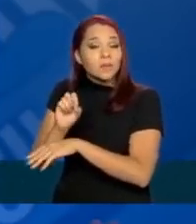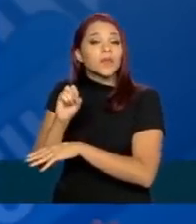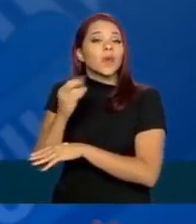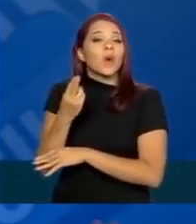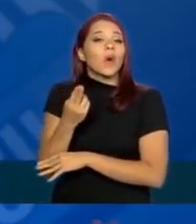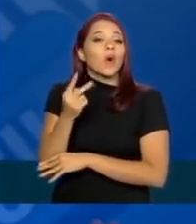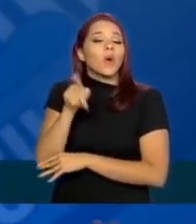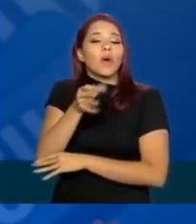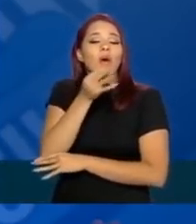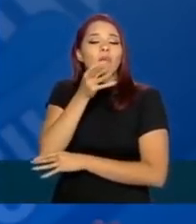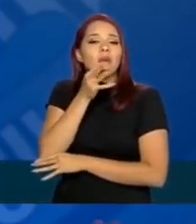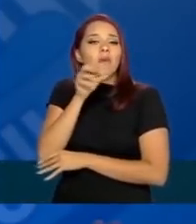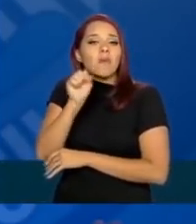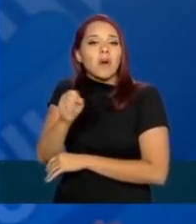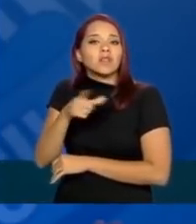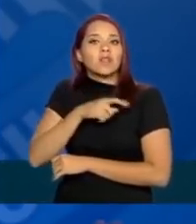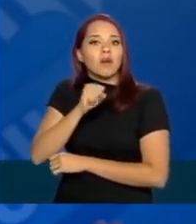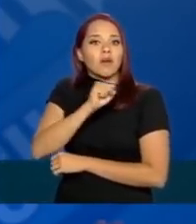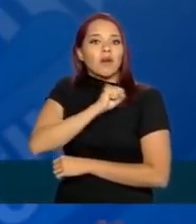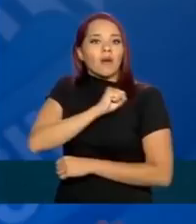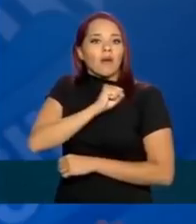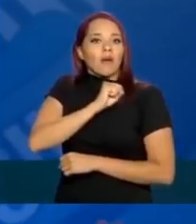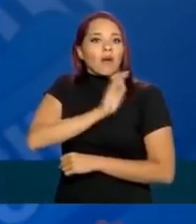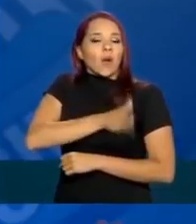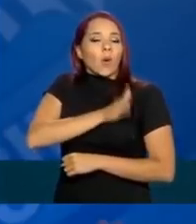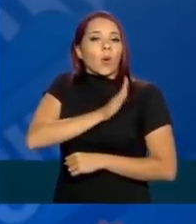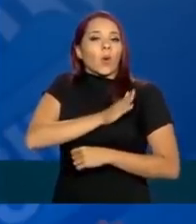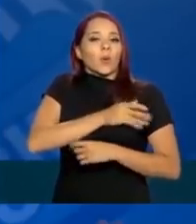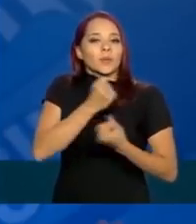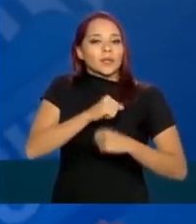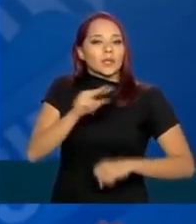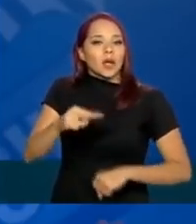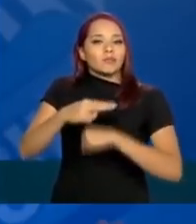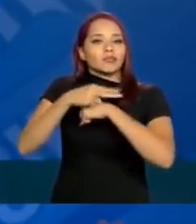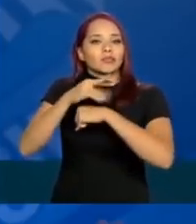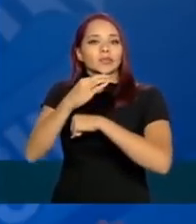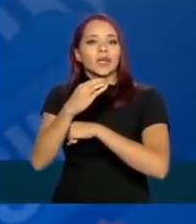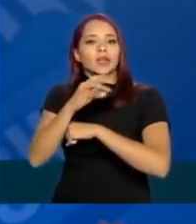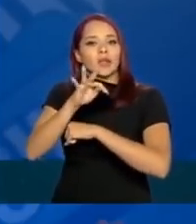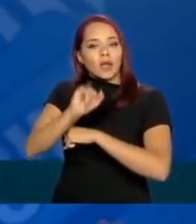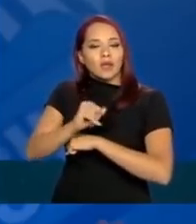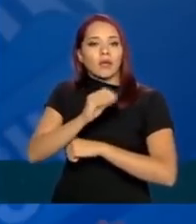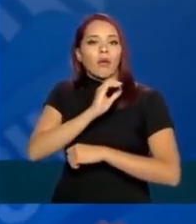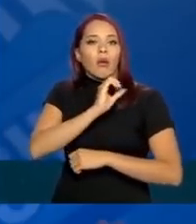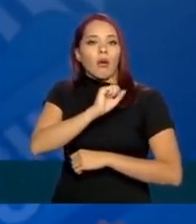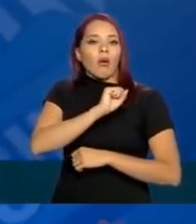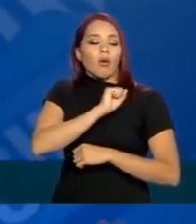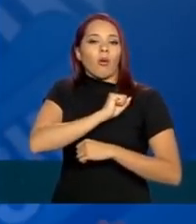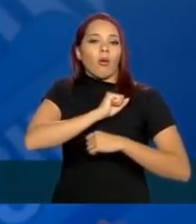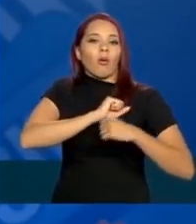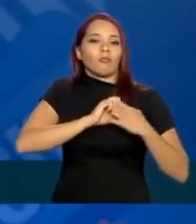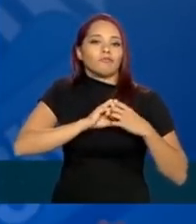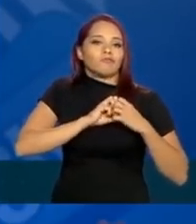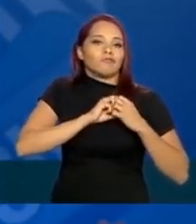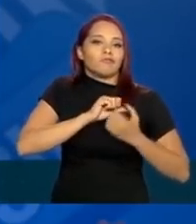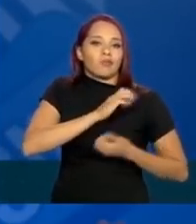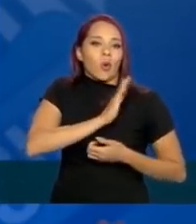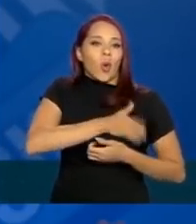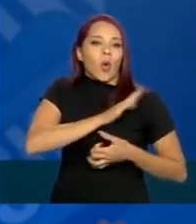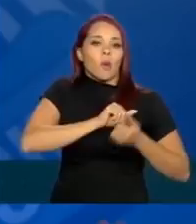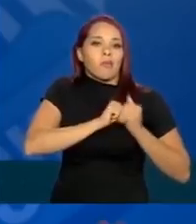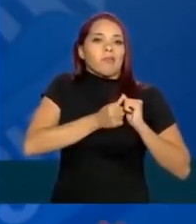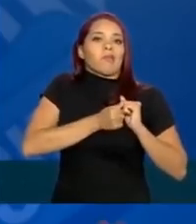será que eles podem ter arritmia cardíaca e precisar do leito de CTI e tem infarto do miocárdio? Essas